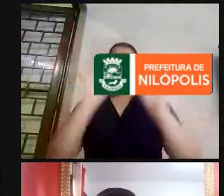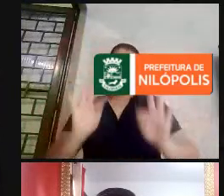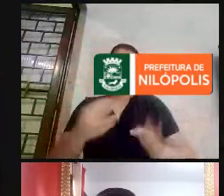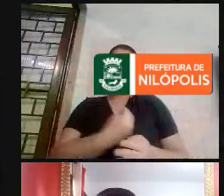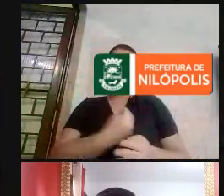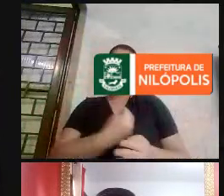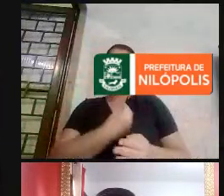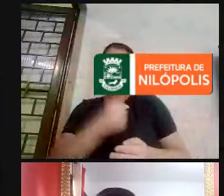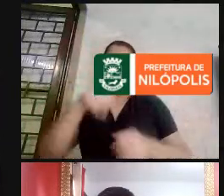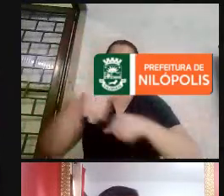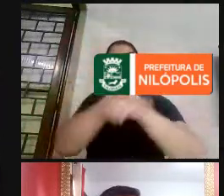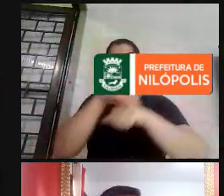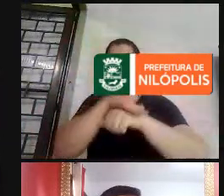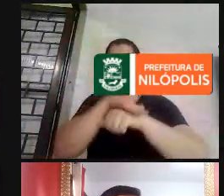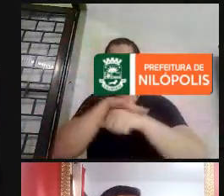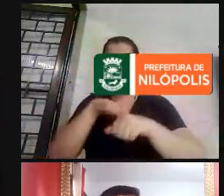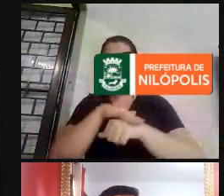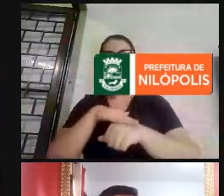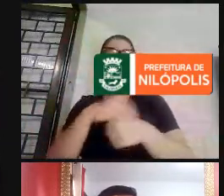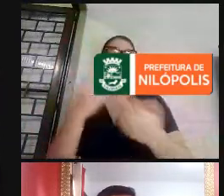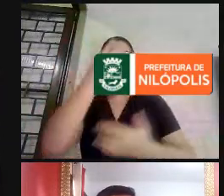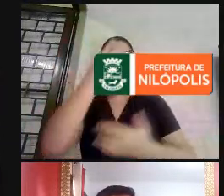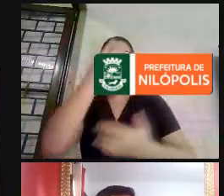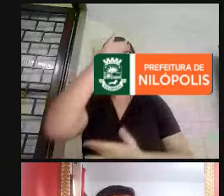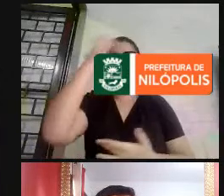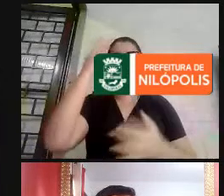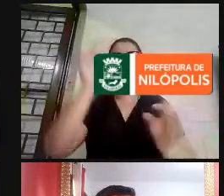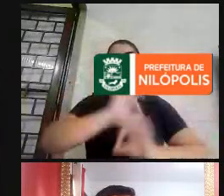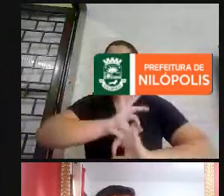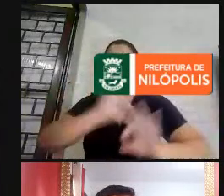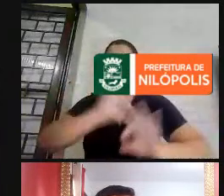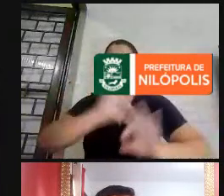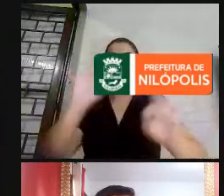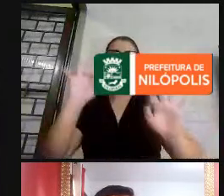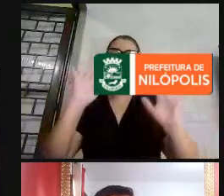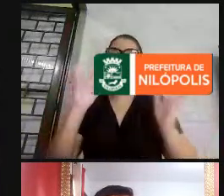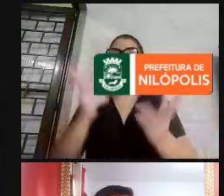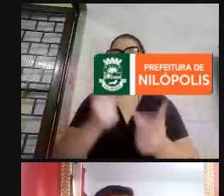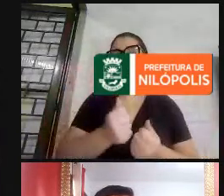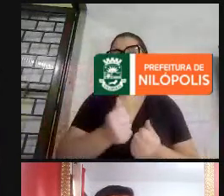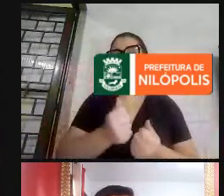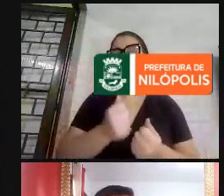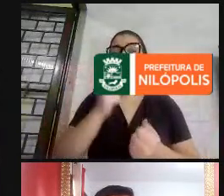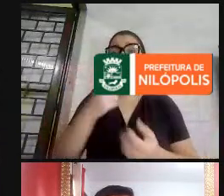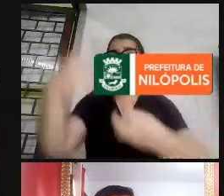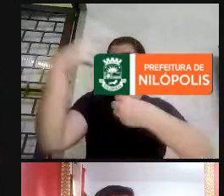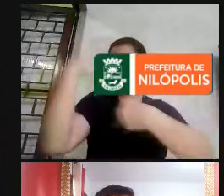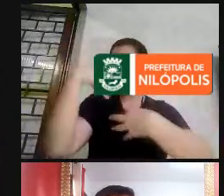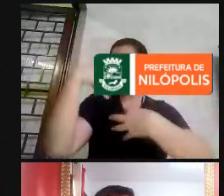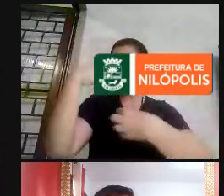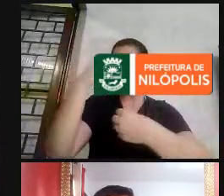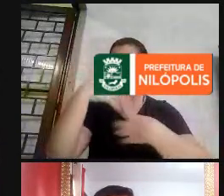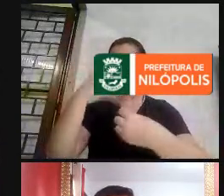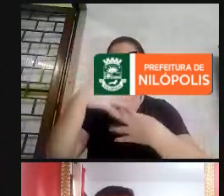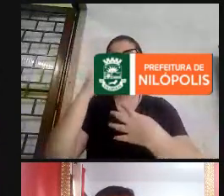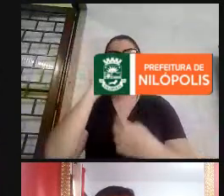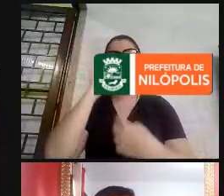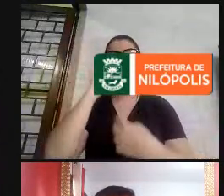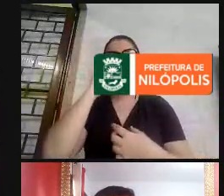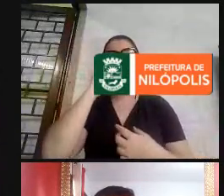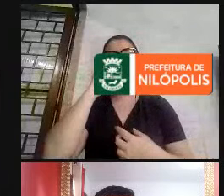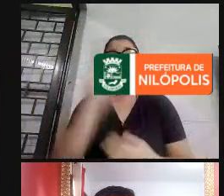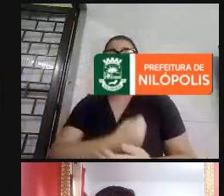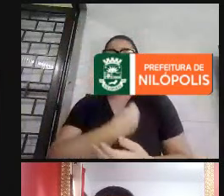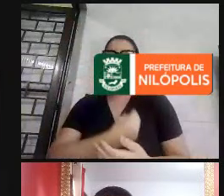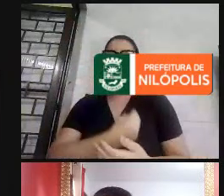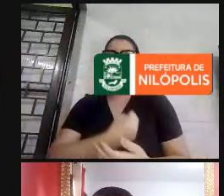debate aqui, estar no meio de pessoas incríveis, que me ensinam, que fazem parte